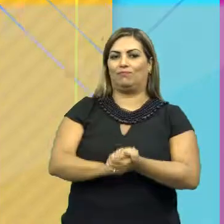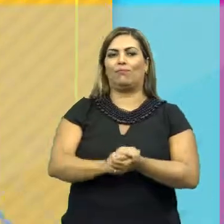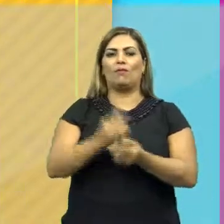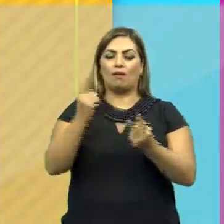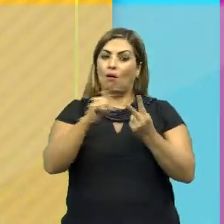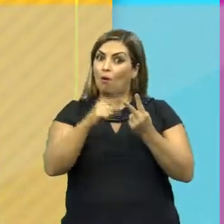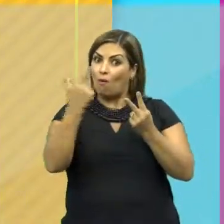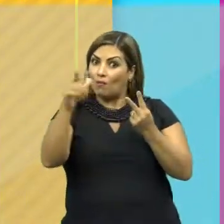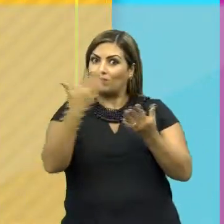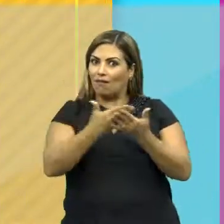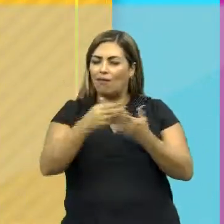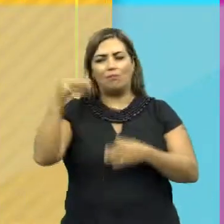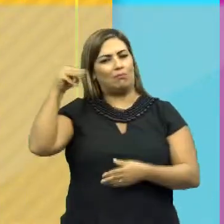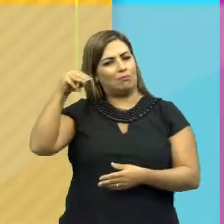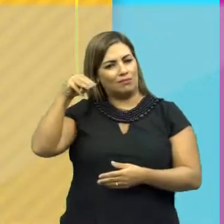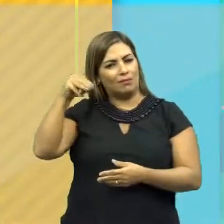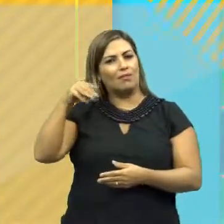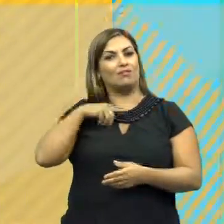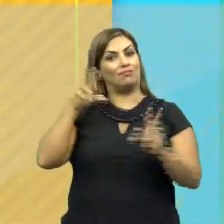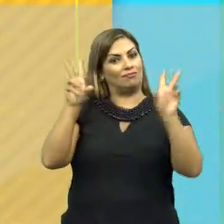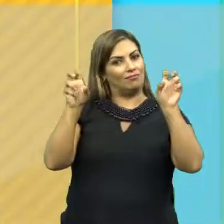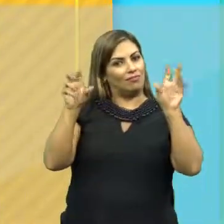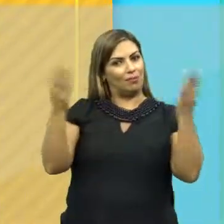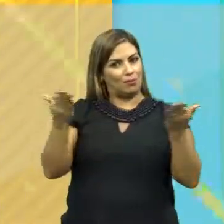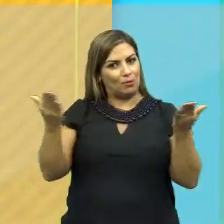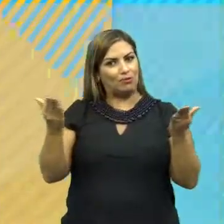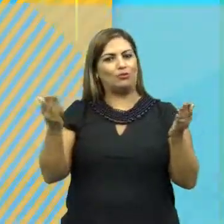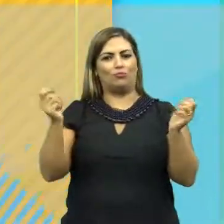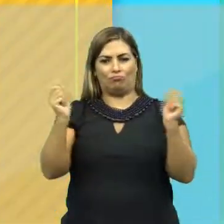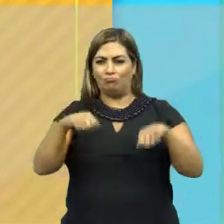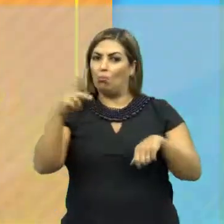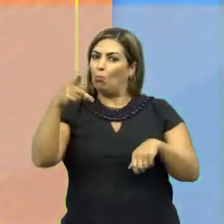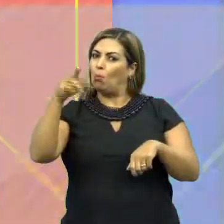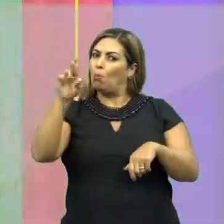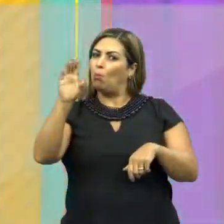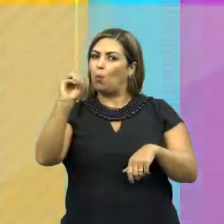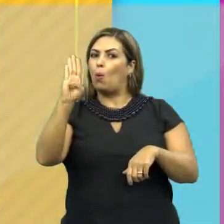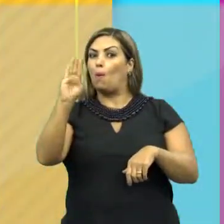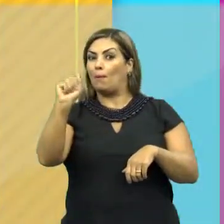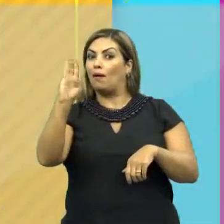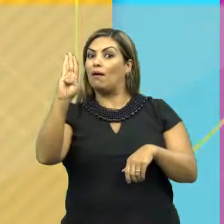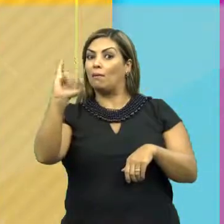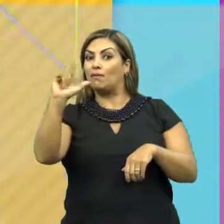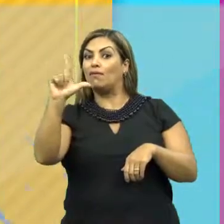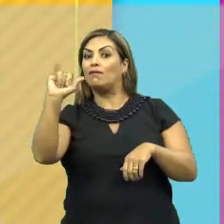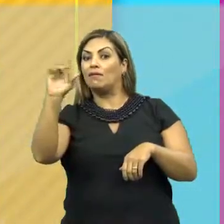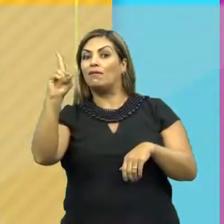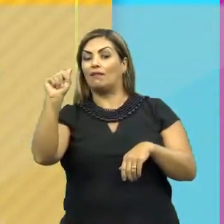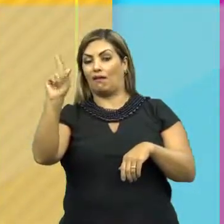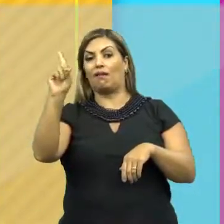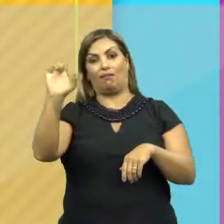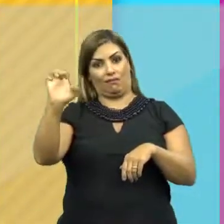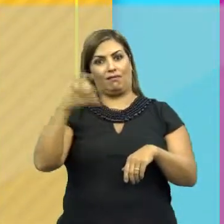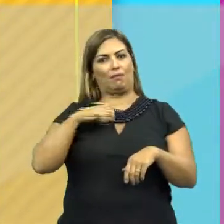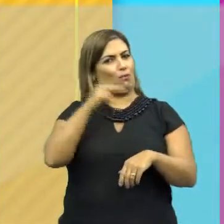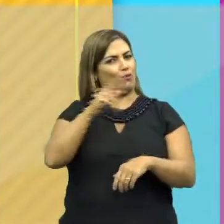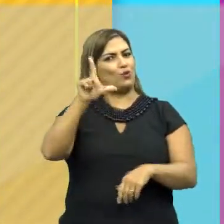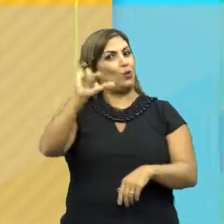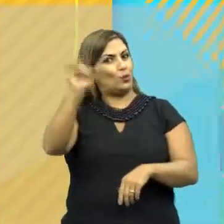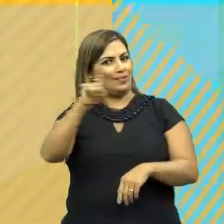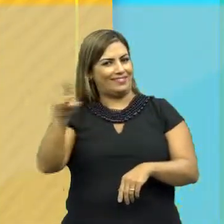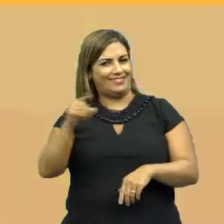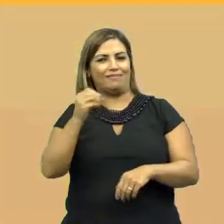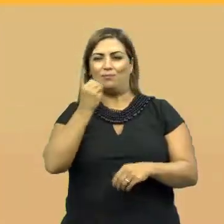Outra aula que você vai conferir é de Matemática e o assunto dessa vez é Probabilidade. Então vamos lá? Com vocês, Professor Luiz Carlos.